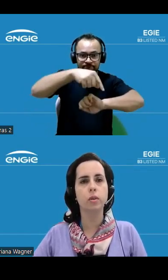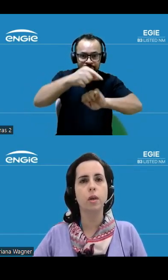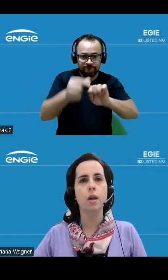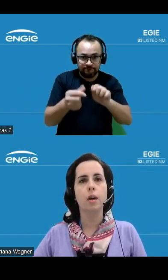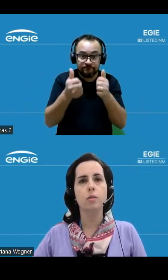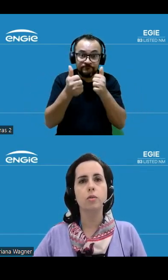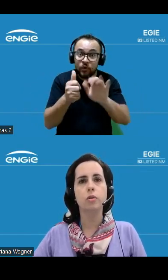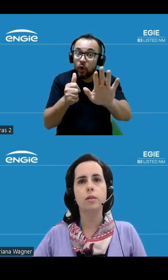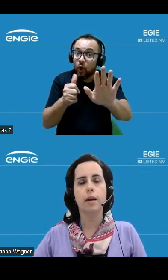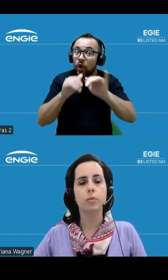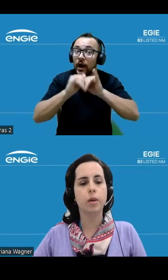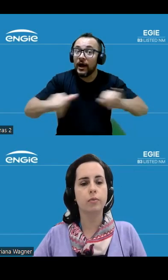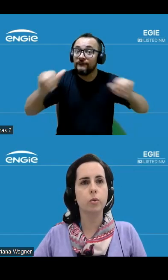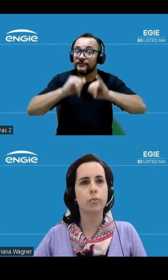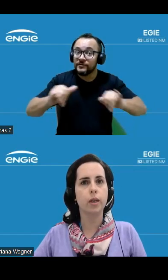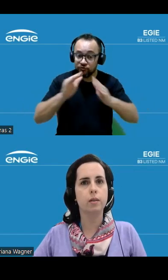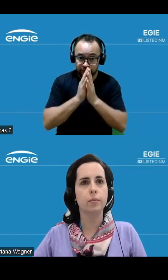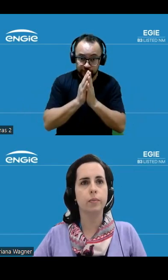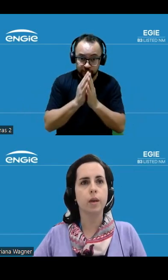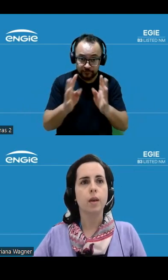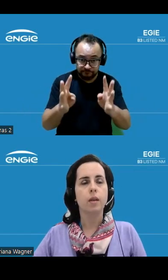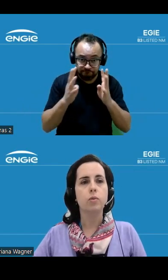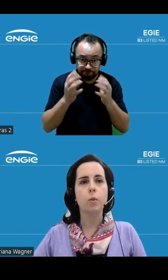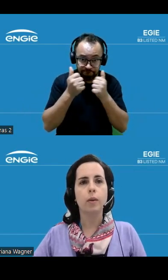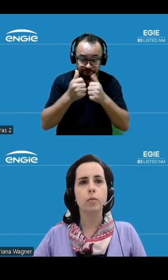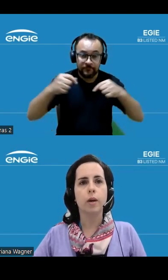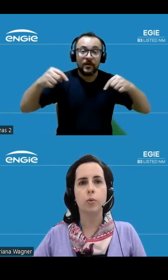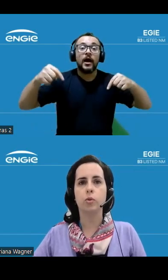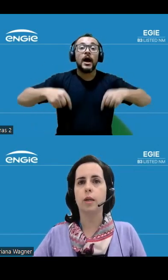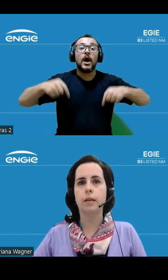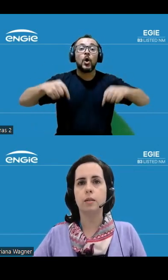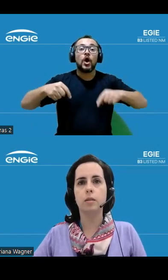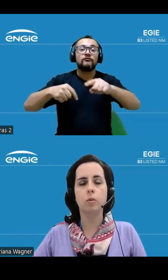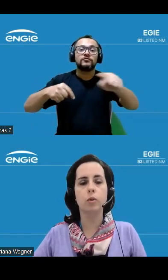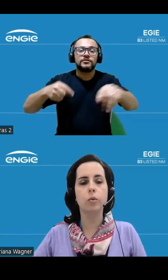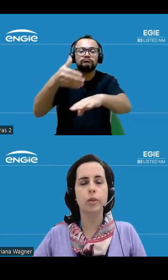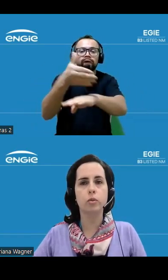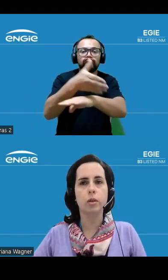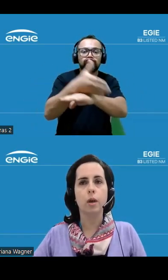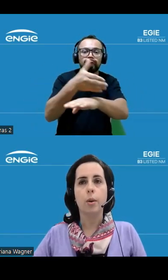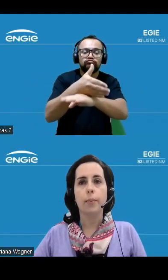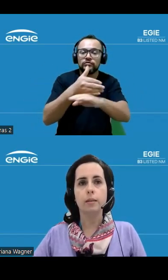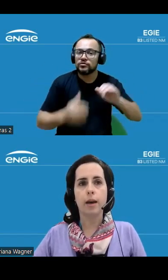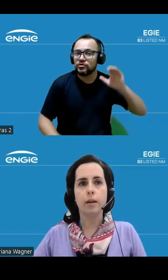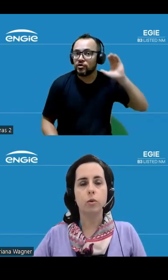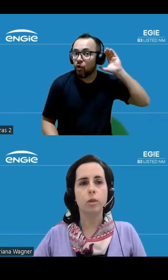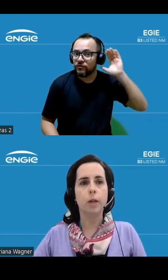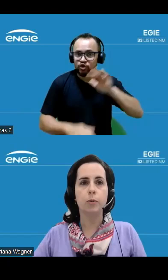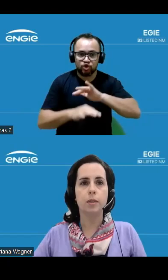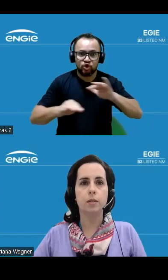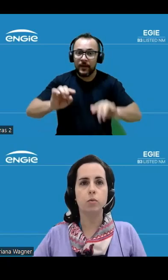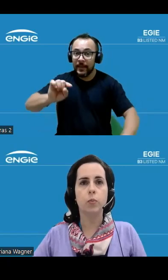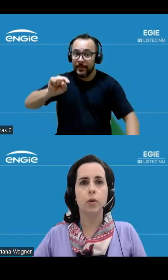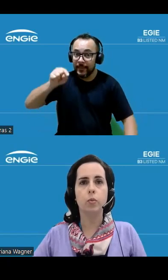iniciarmos a videoconferência. Neste momento, as pessoas conectadas estão no modo ouvinte. Mais tarde, quando